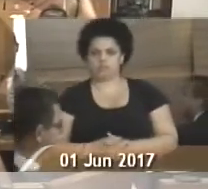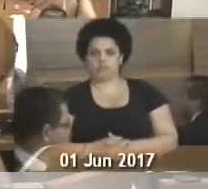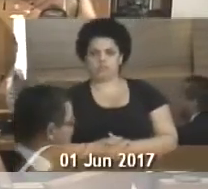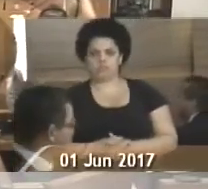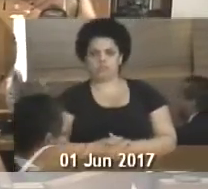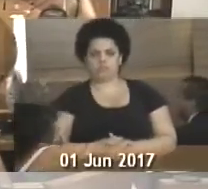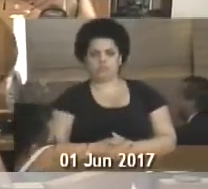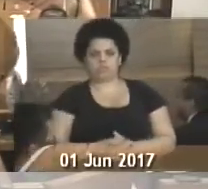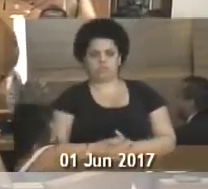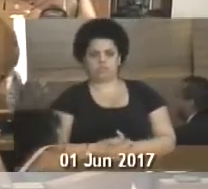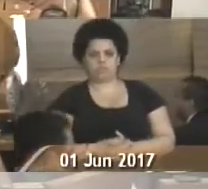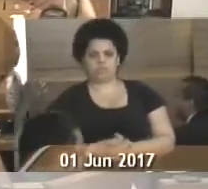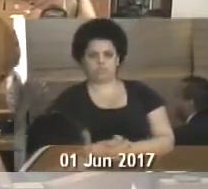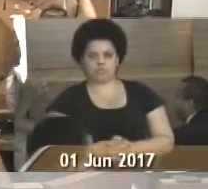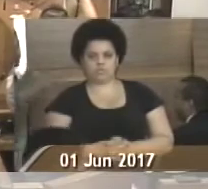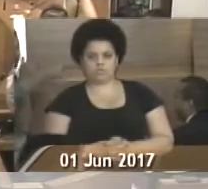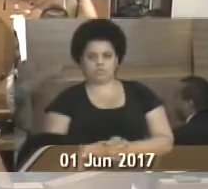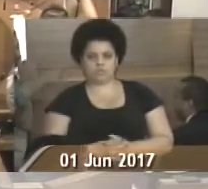Não,